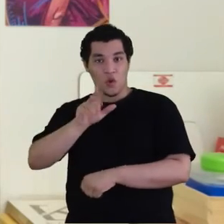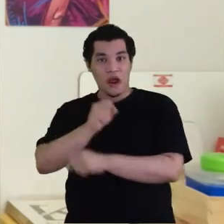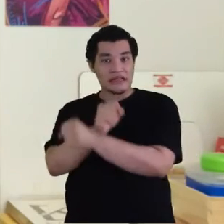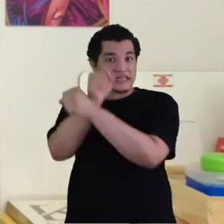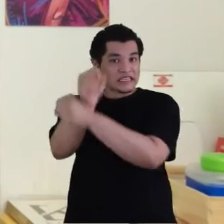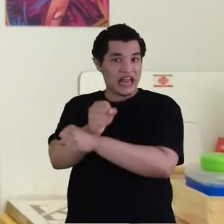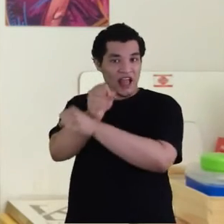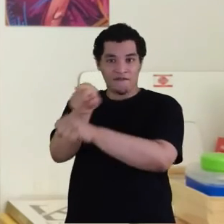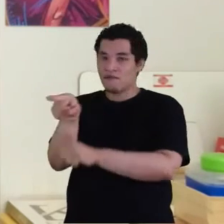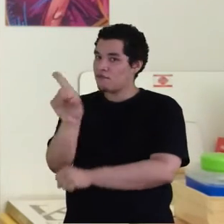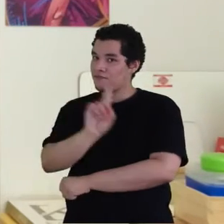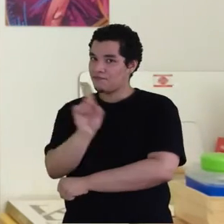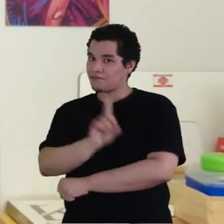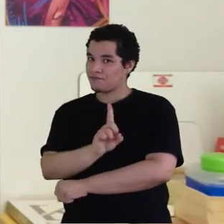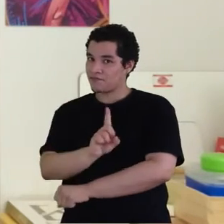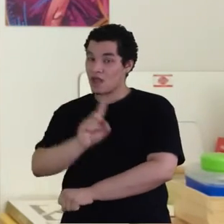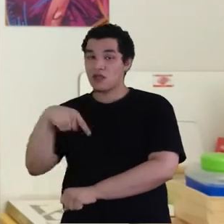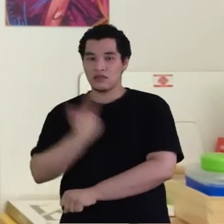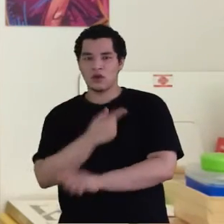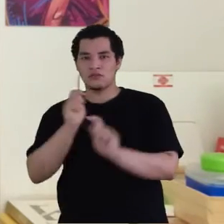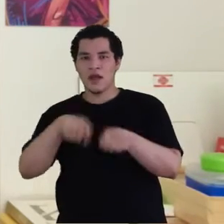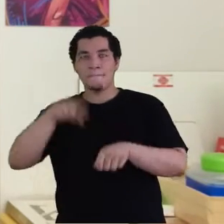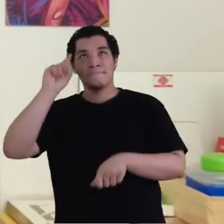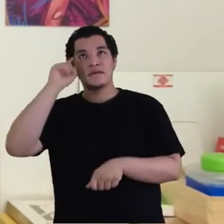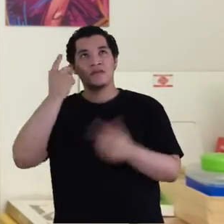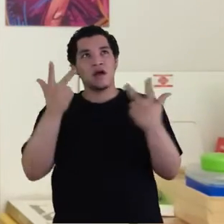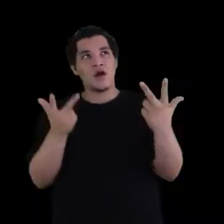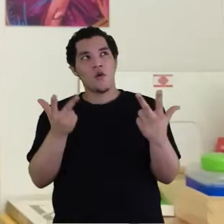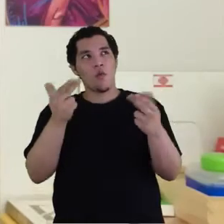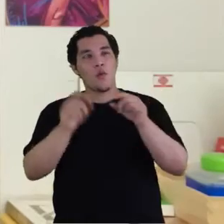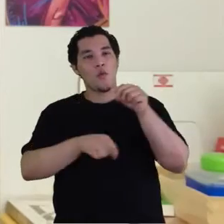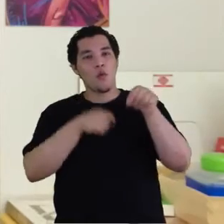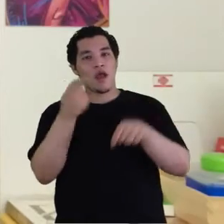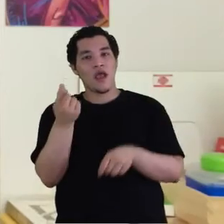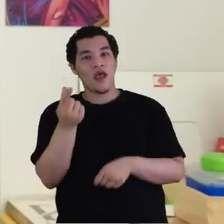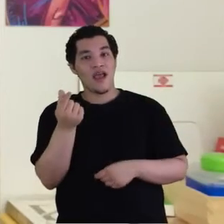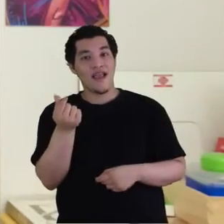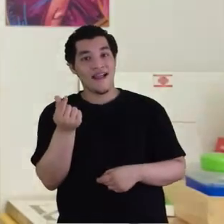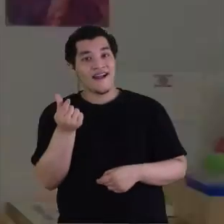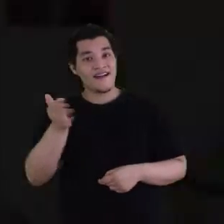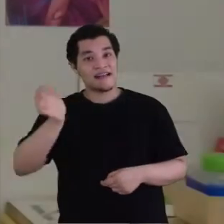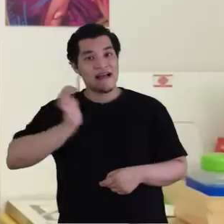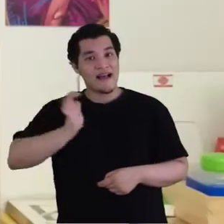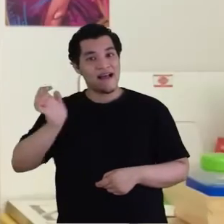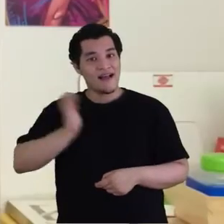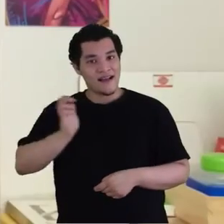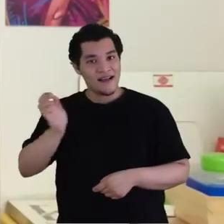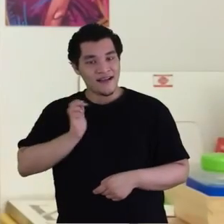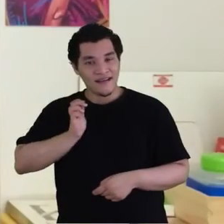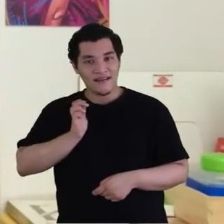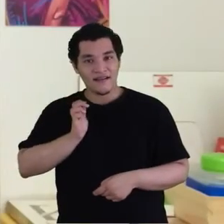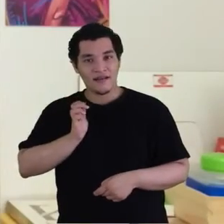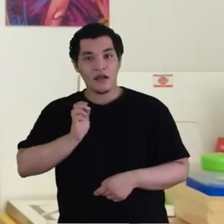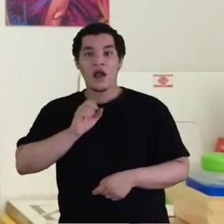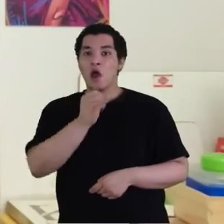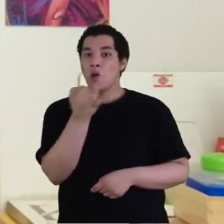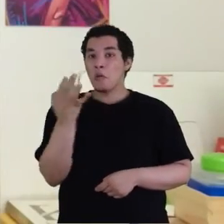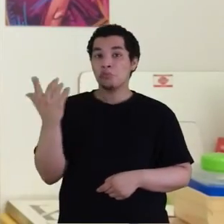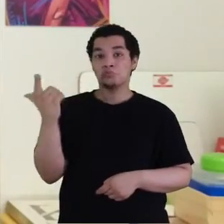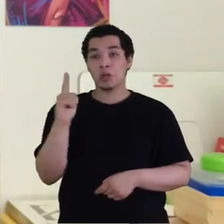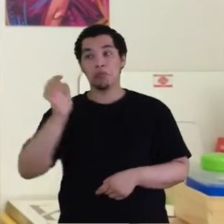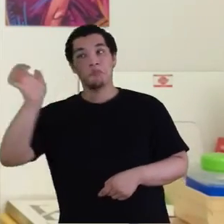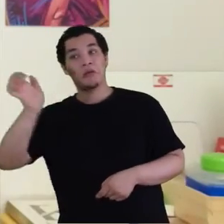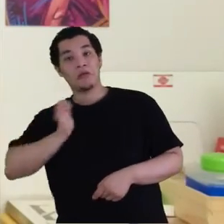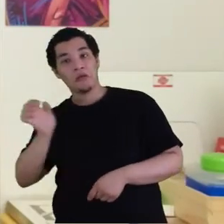A gente poderia fazer a mesma analogia com relação à riqueza. Ele não te deu a riqueza ou não te proporcionou